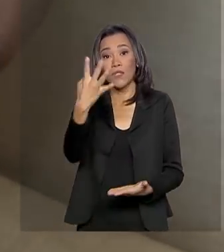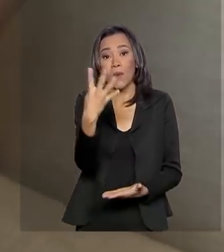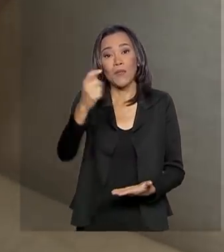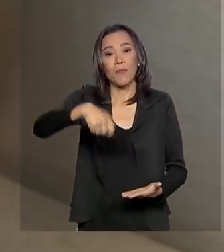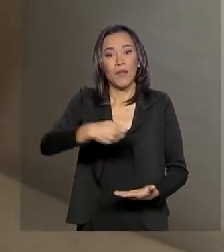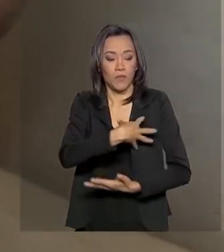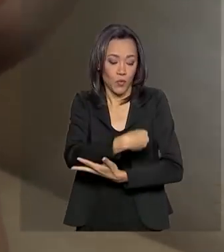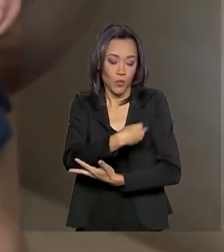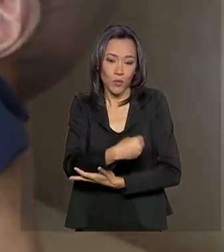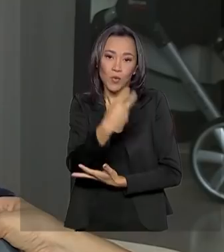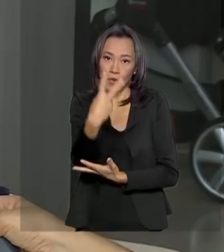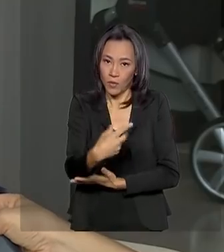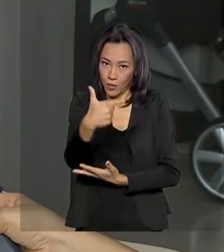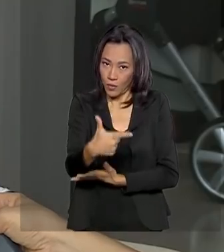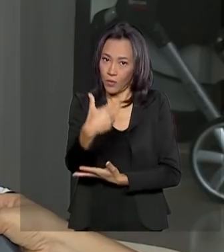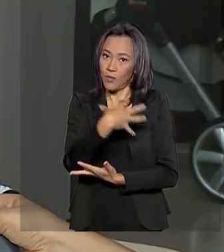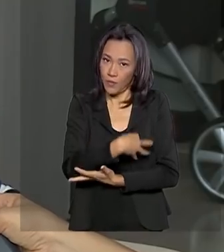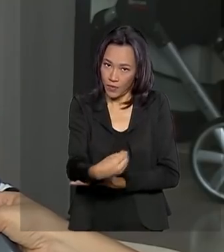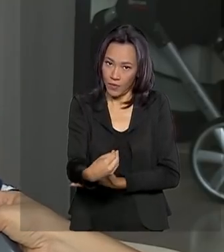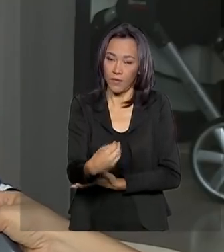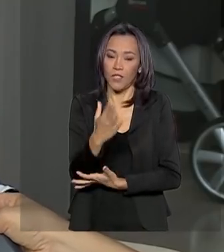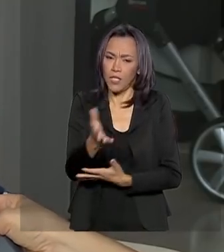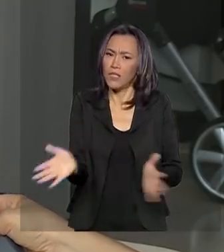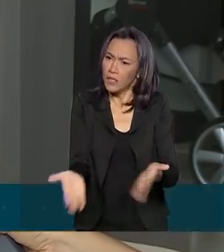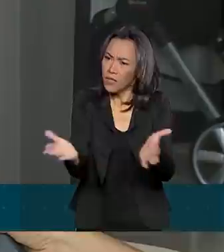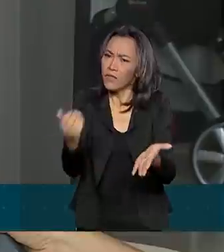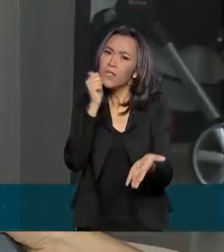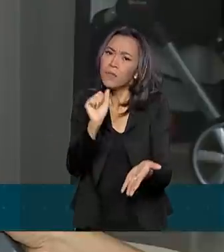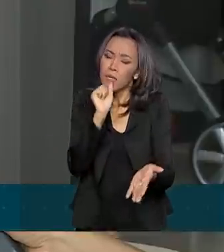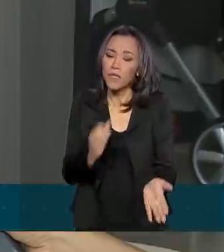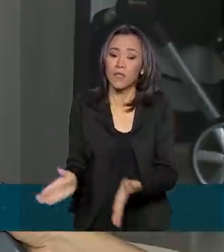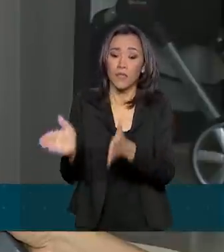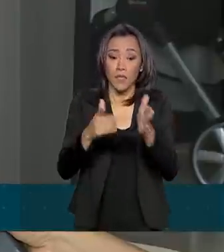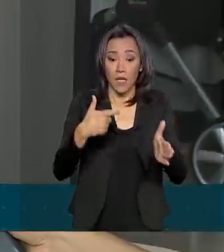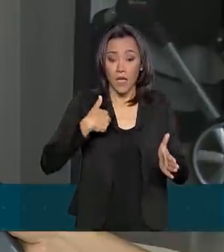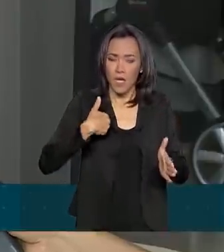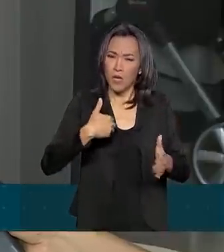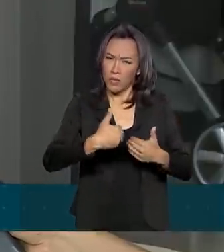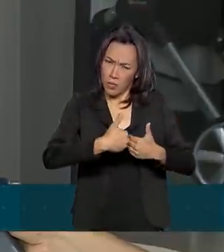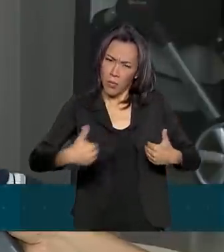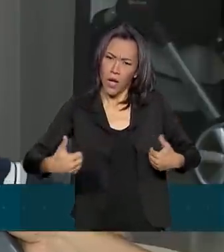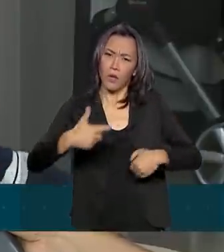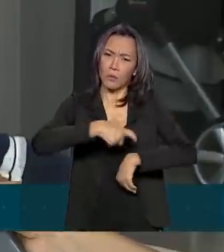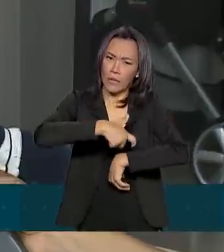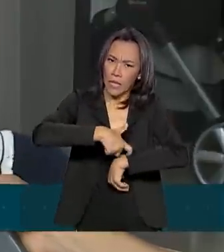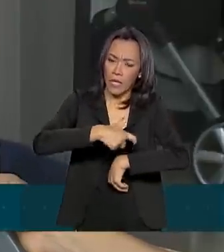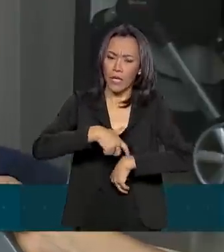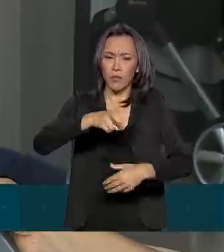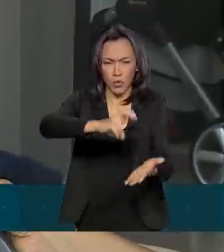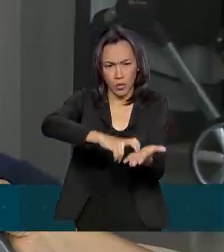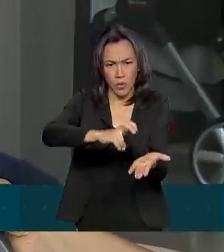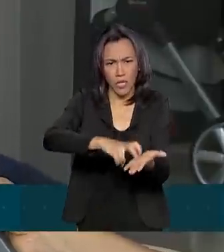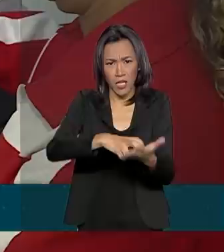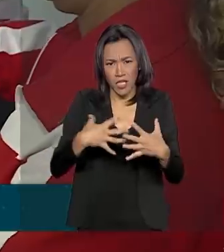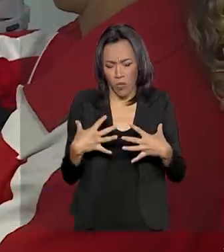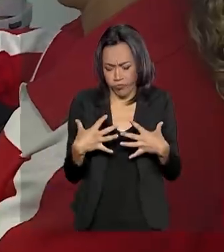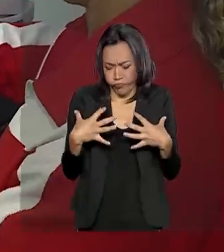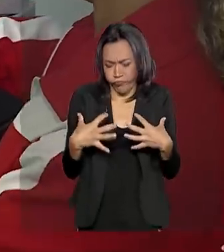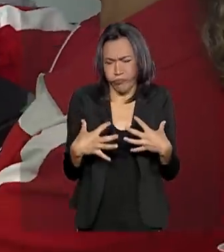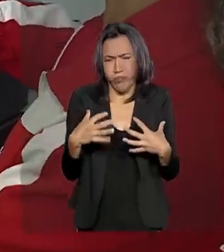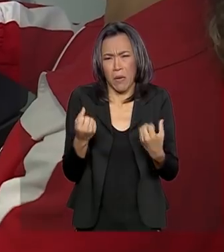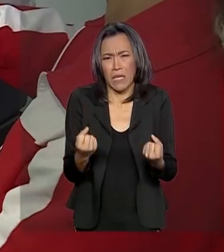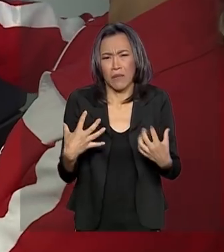incentiva outras mamães. Eu separo o momento do dia para fazer ordem, geralmente ordem pela manhã, quando o peito está mais cheio,